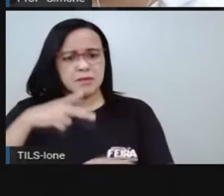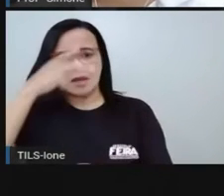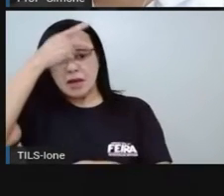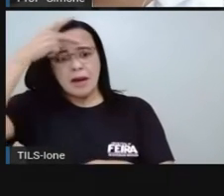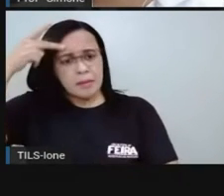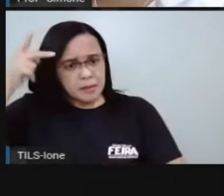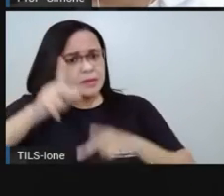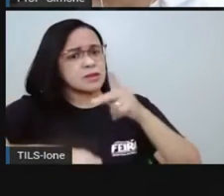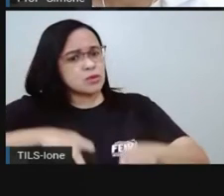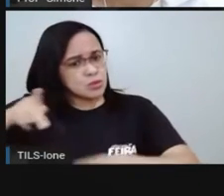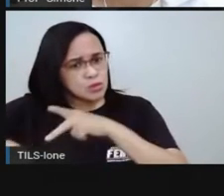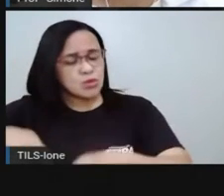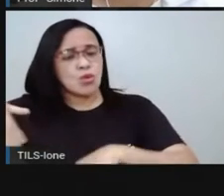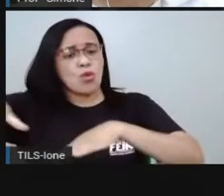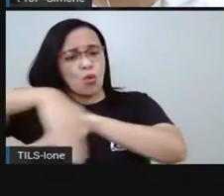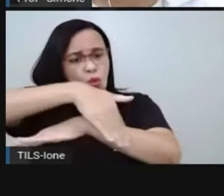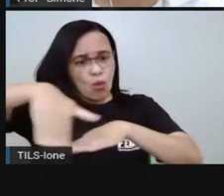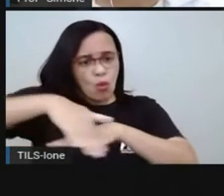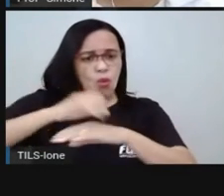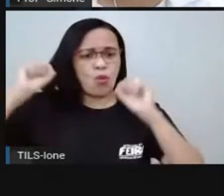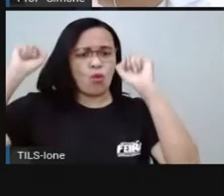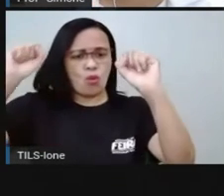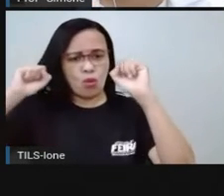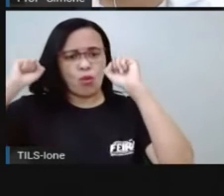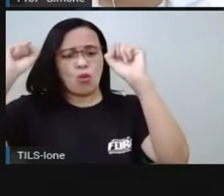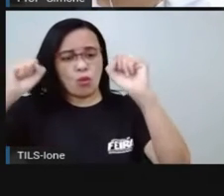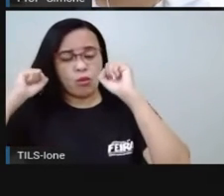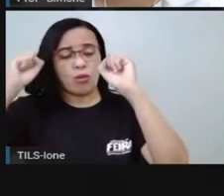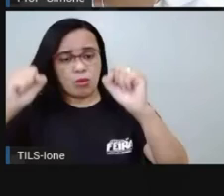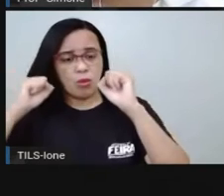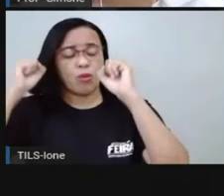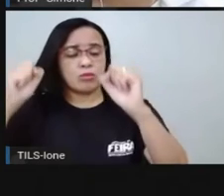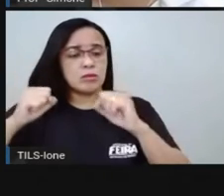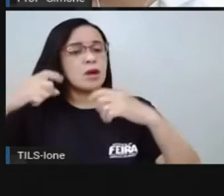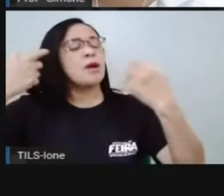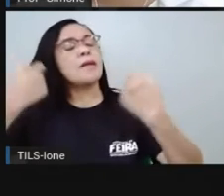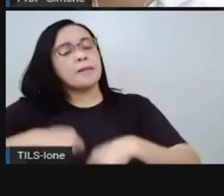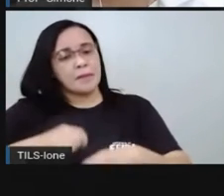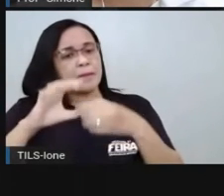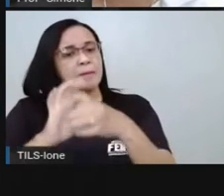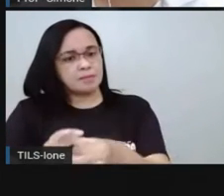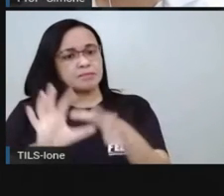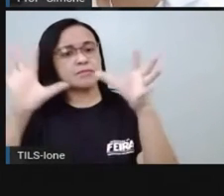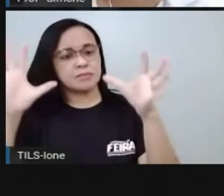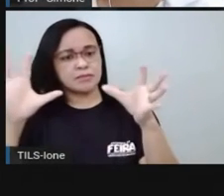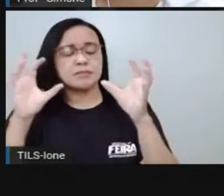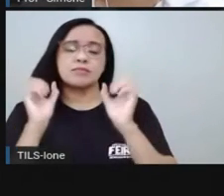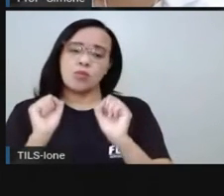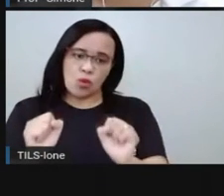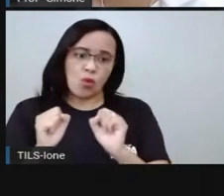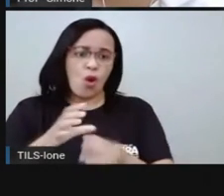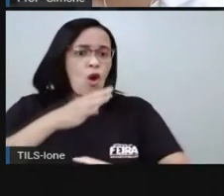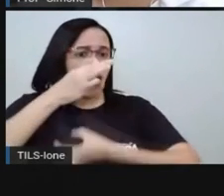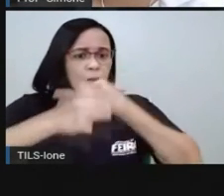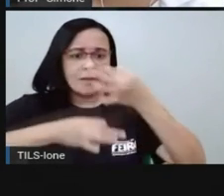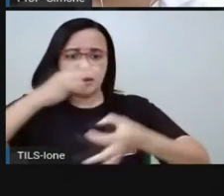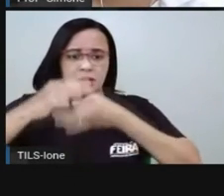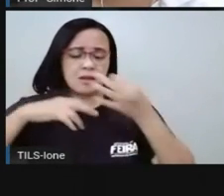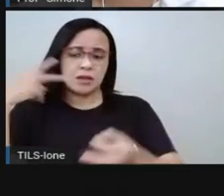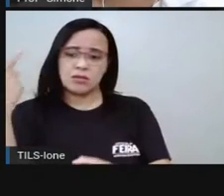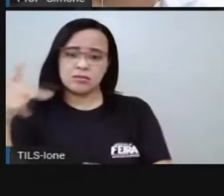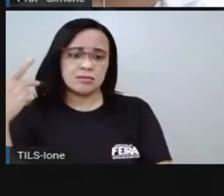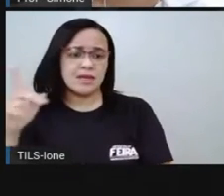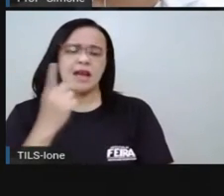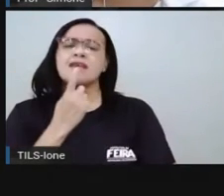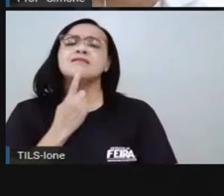ruas votar, o povo brasileiro podia ir às ruas manifestar-se e dizer quais eram os seus desejos, quais eram as suas